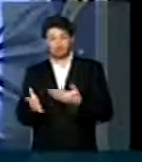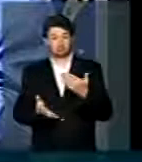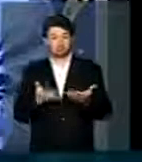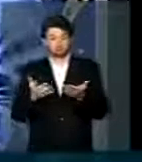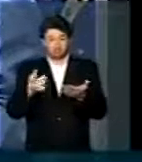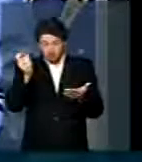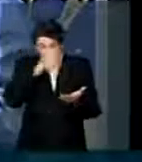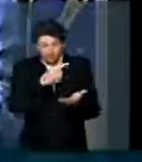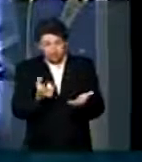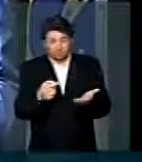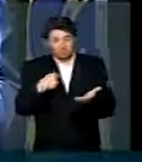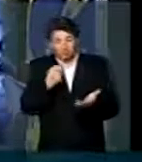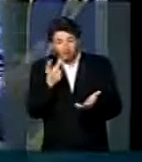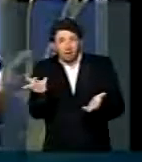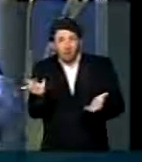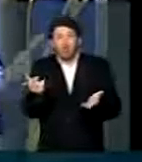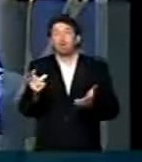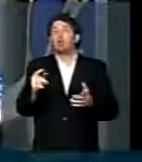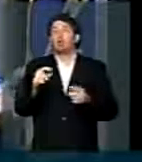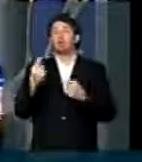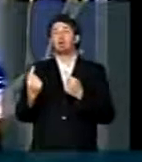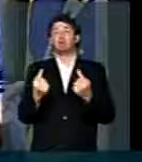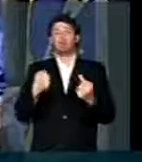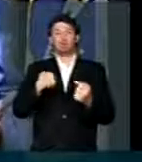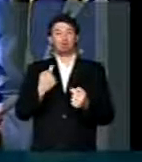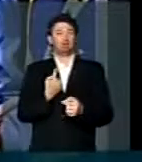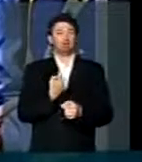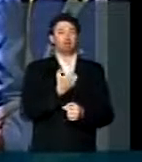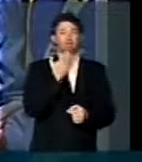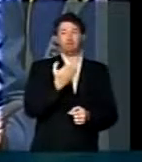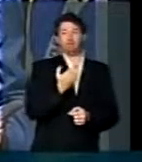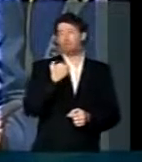Seria difícil eu dizer de que lado ficaria.